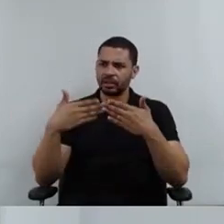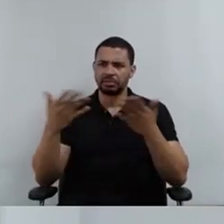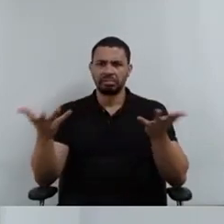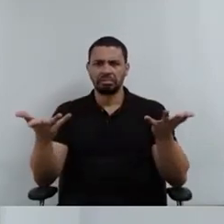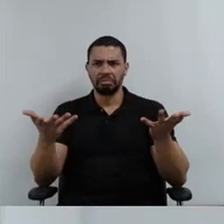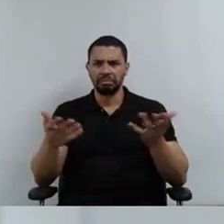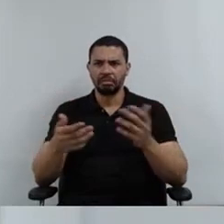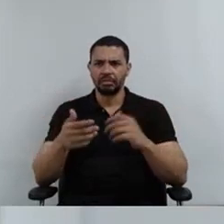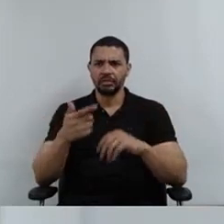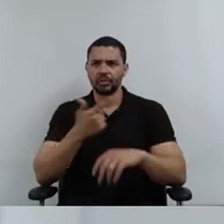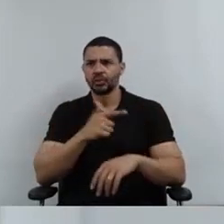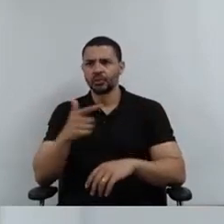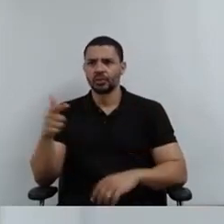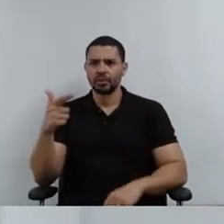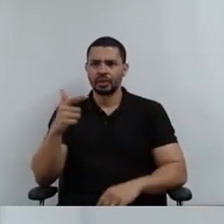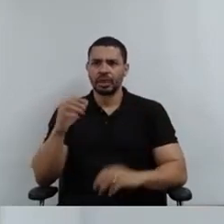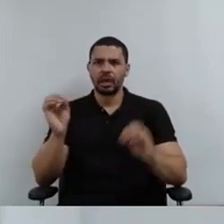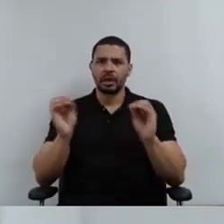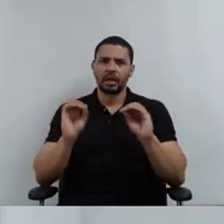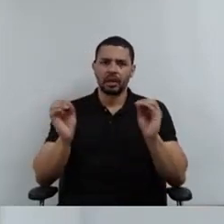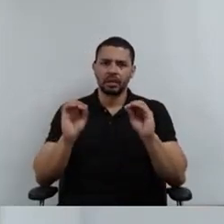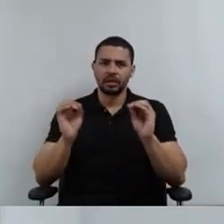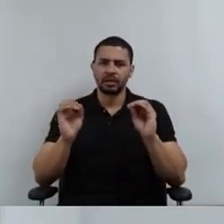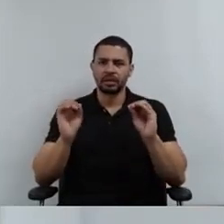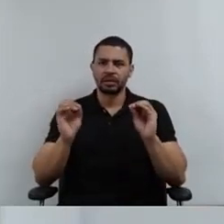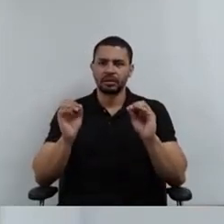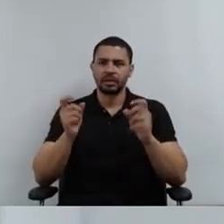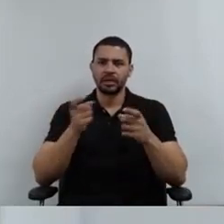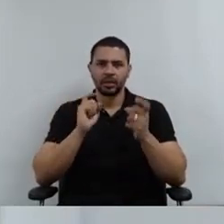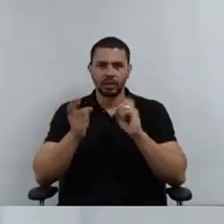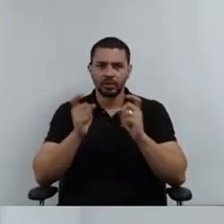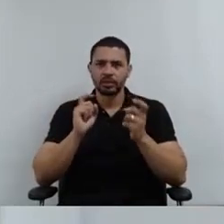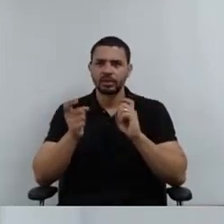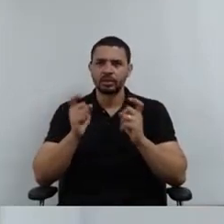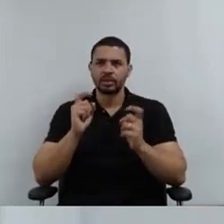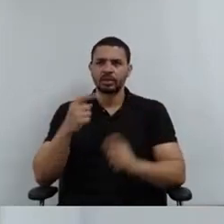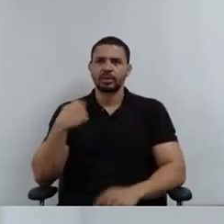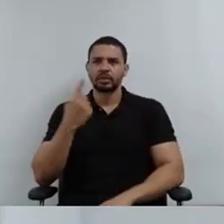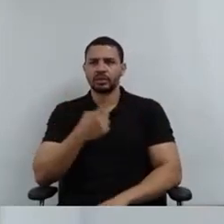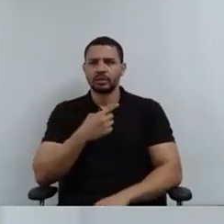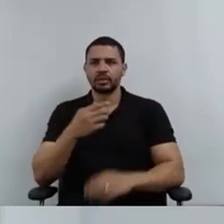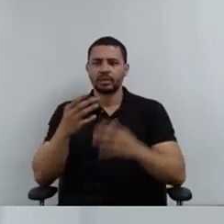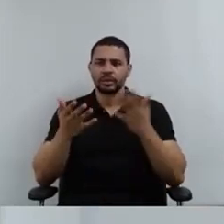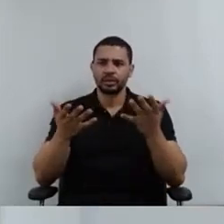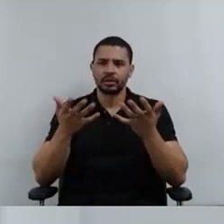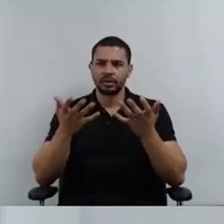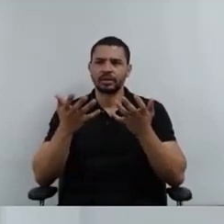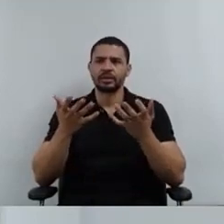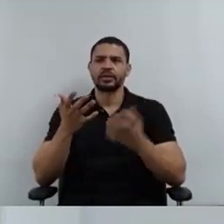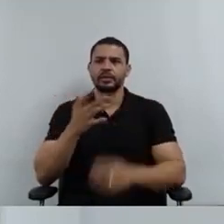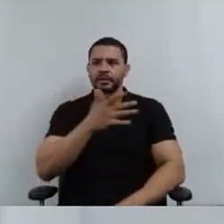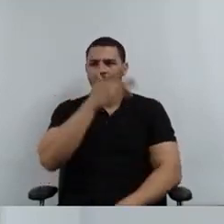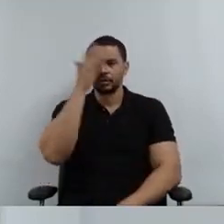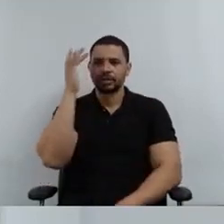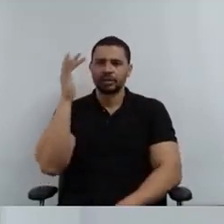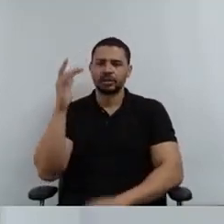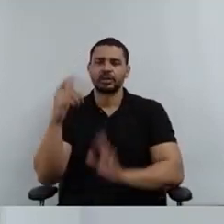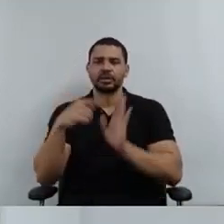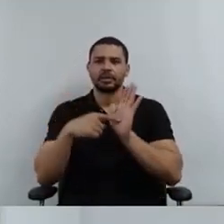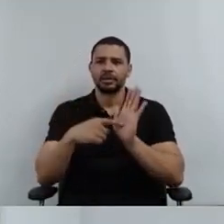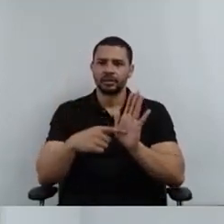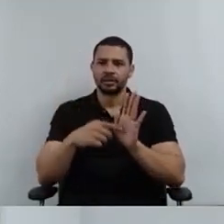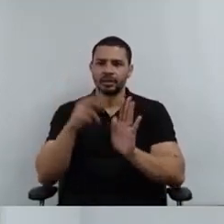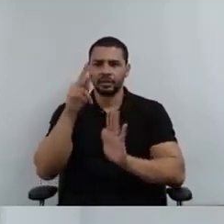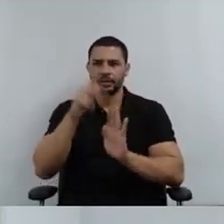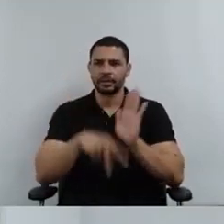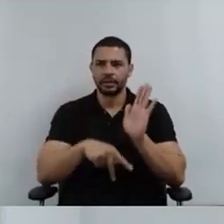eles não levam em consideração o que a gente quer. Alguém vai lá, apresenta o projeto, a